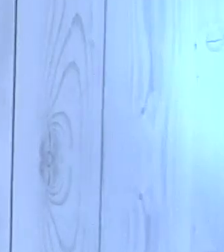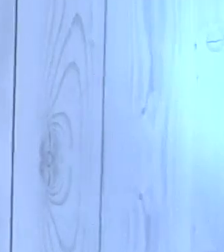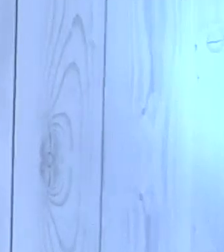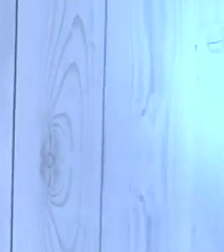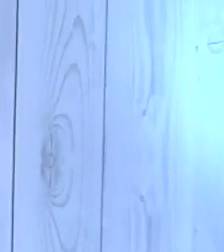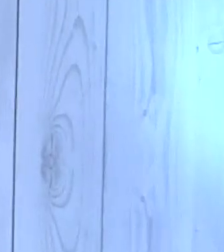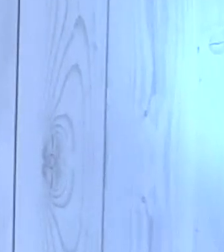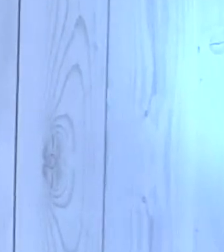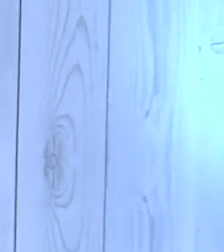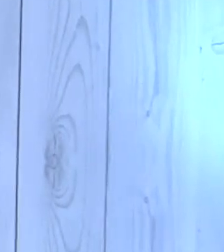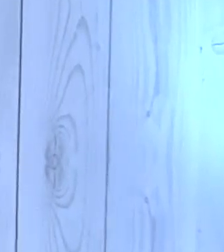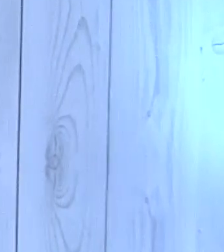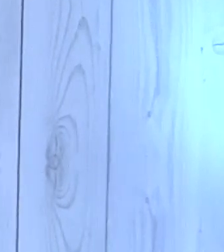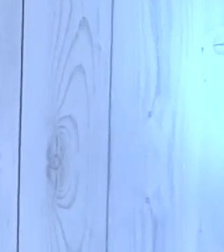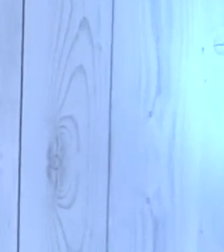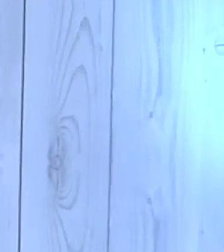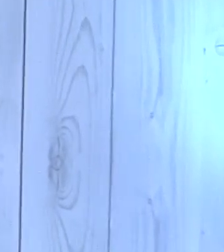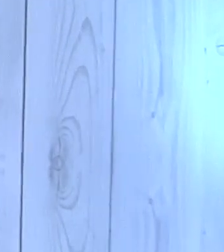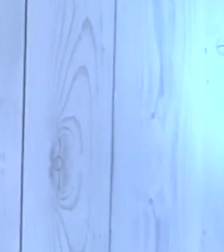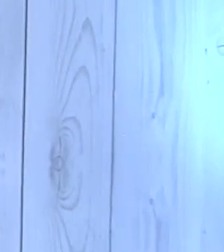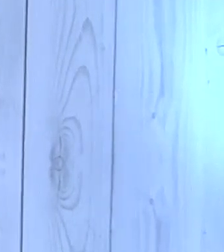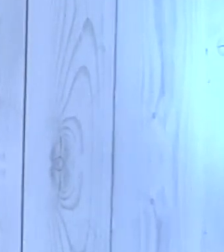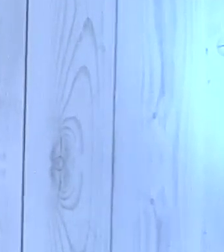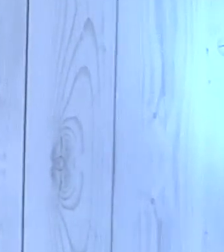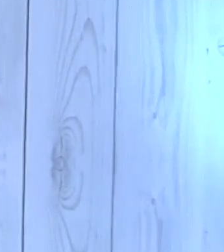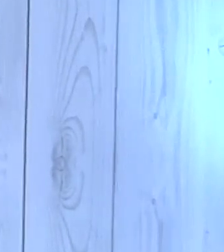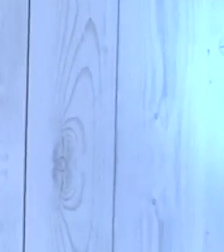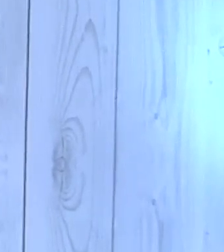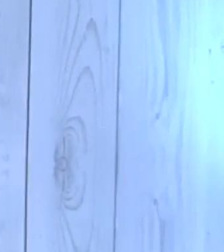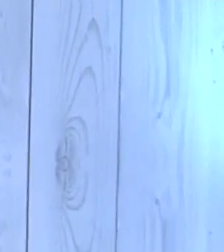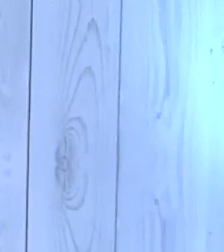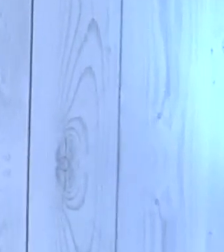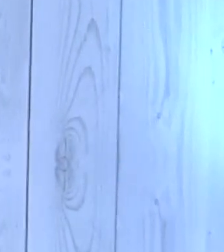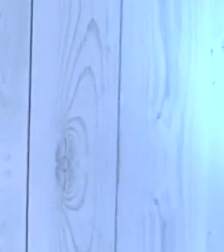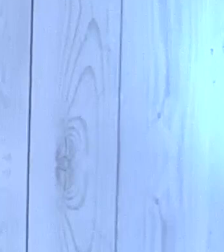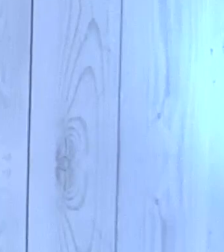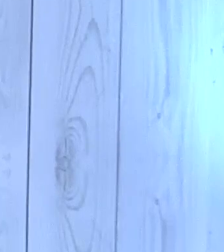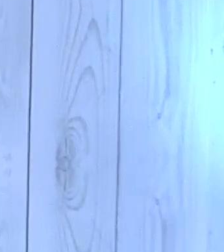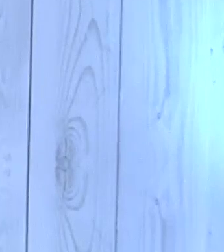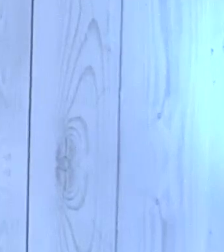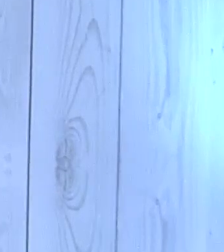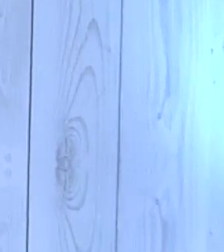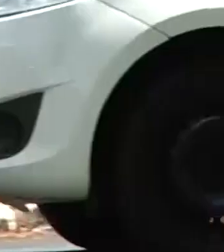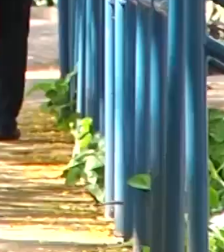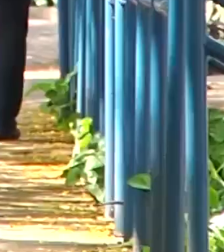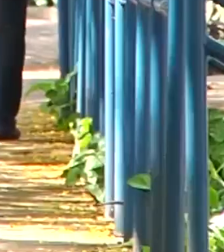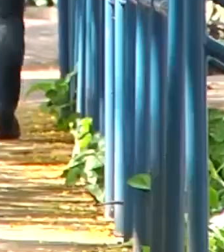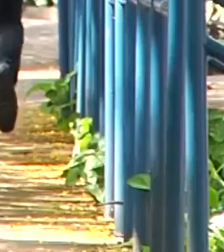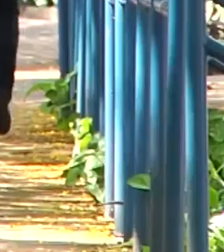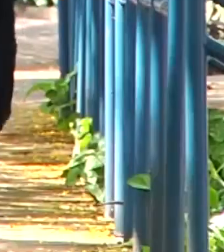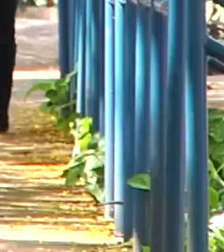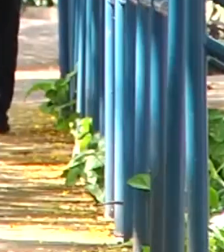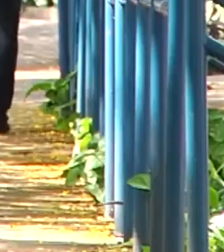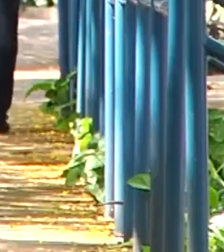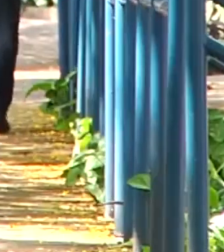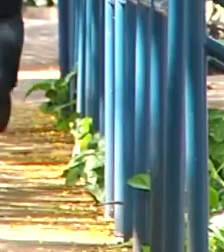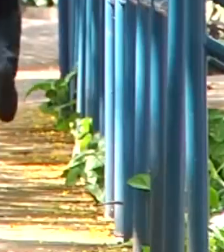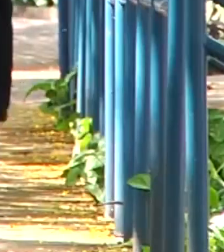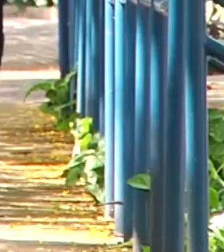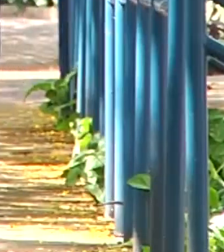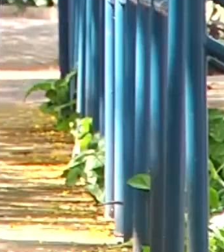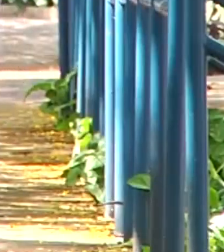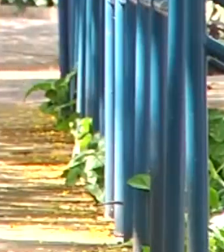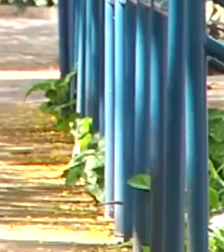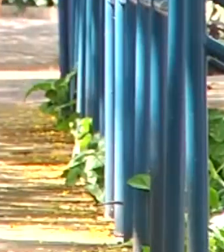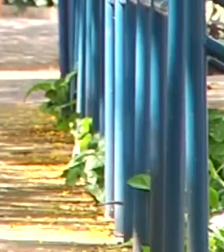atenção estudantes, a UFU lançou o edital do vestibular de 2019. Dá para se inscrever do dia 25 de fevereiro